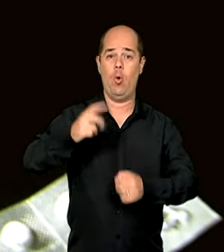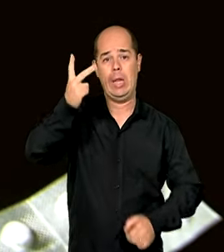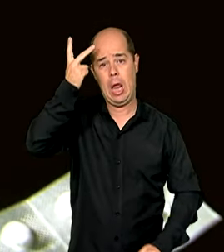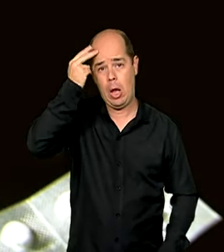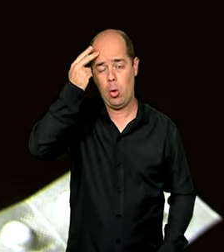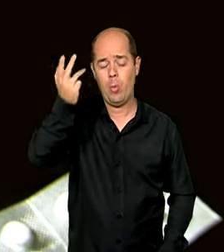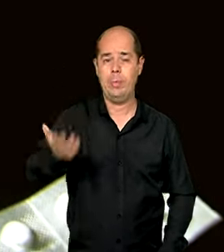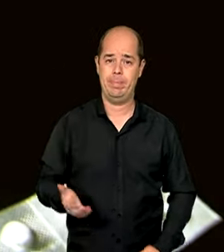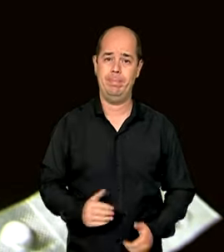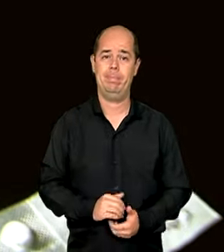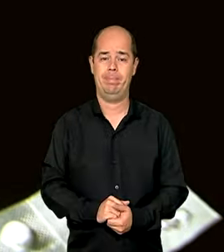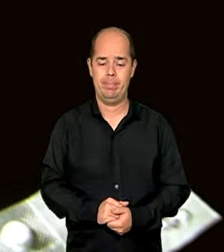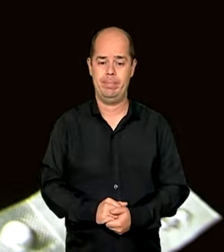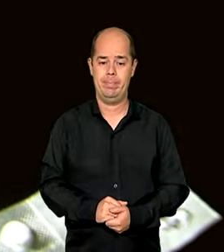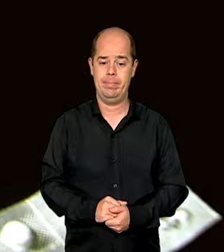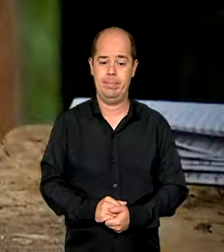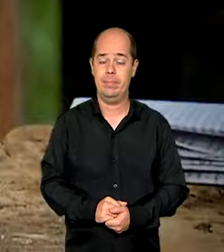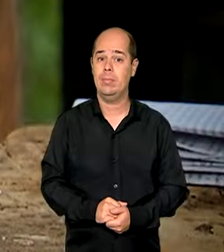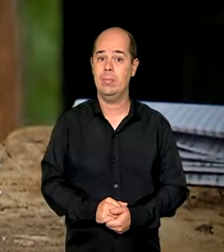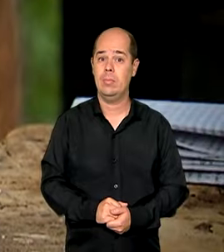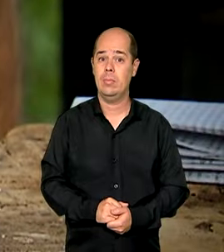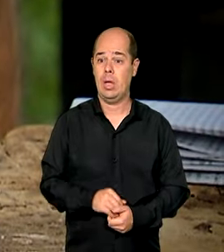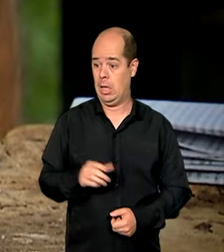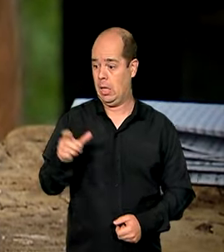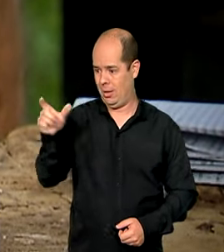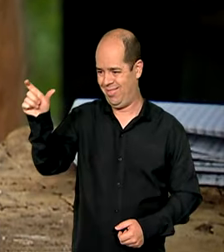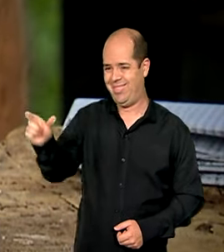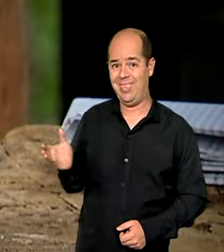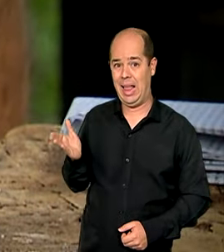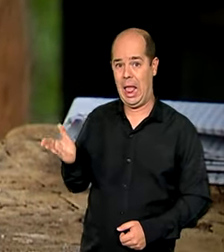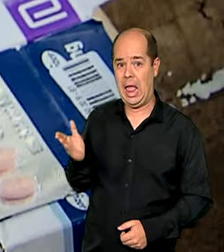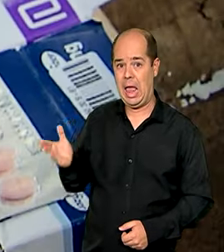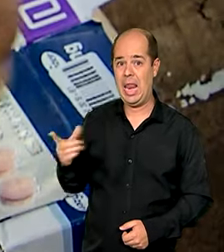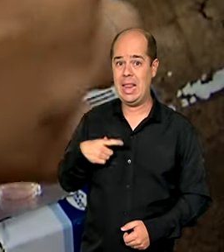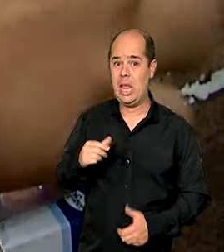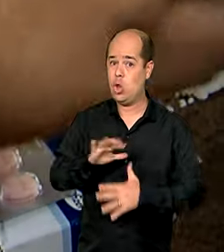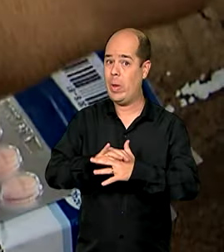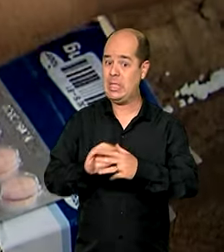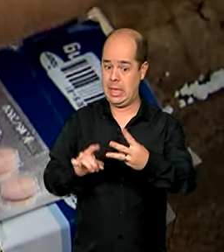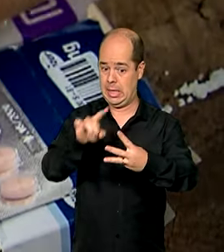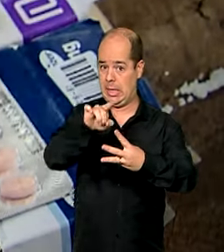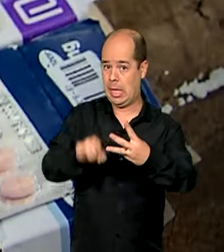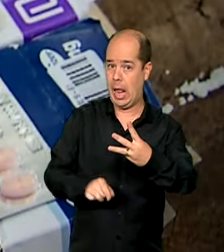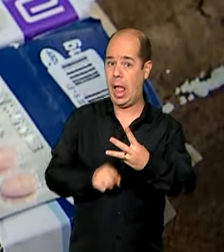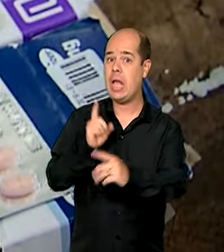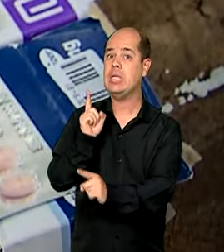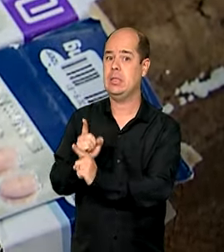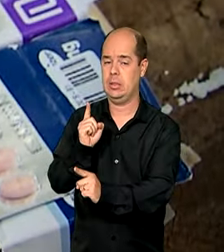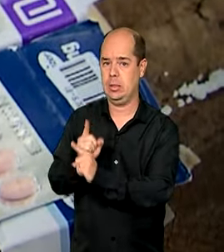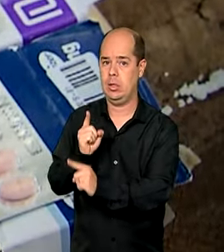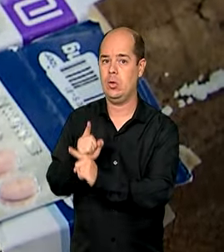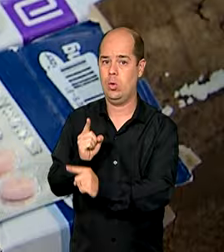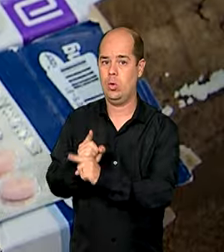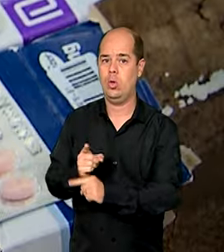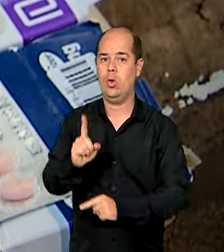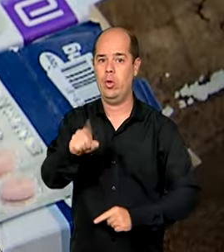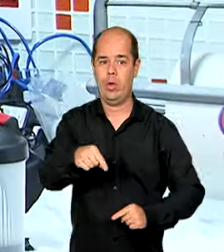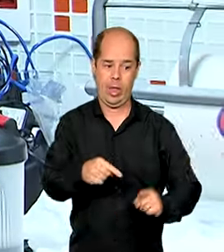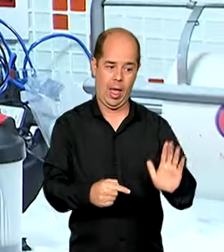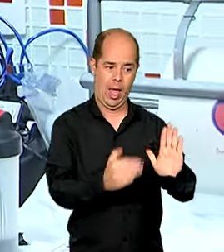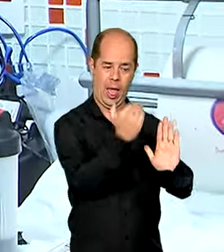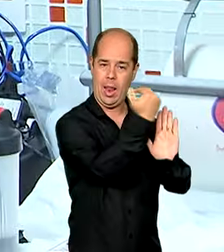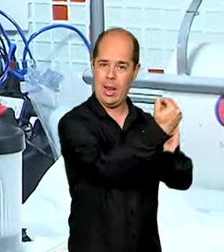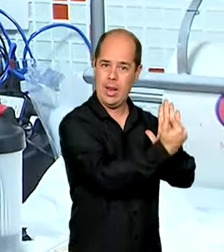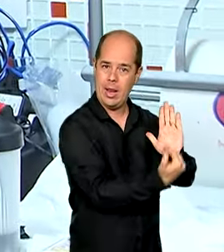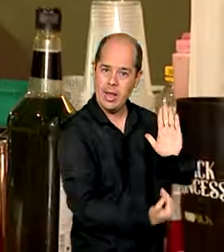patologias diagnosticadas em Túlio foram incluídas pelo Ministério da Saúde na lista de doenças relacionadas ao